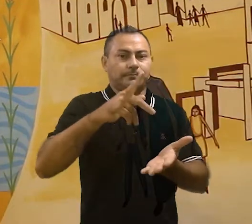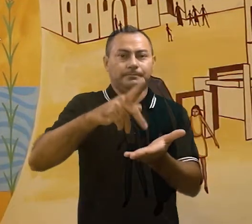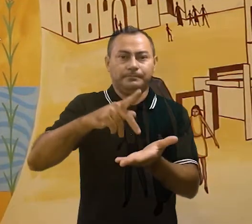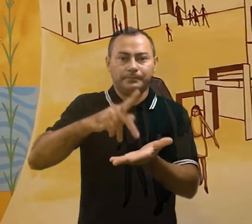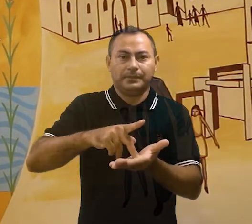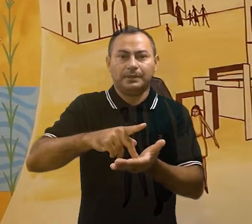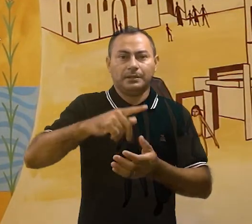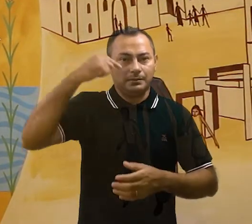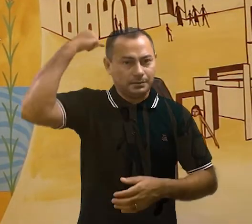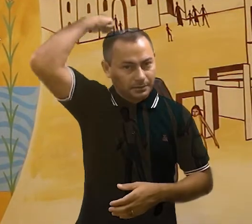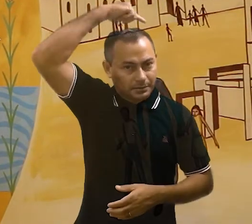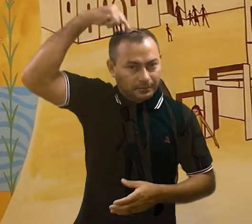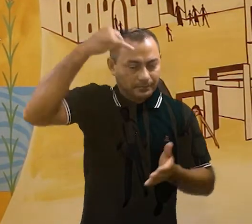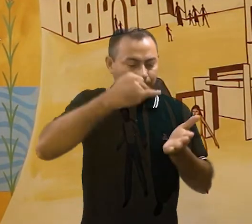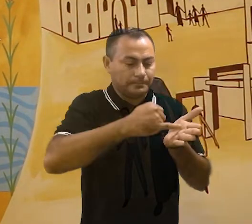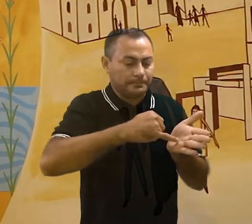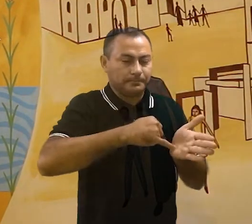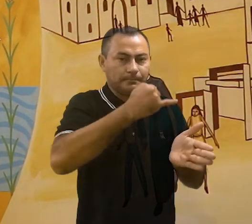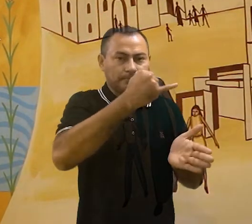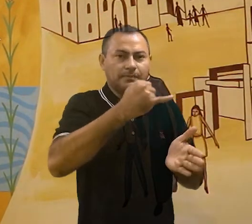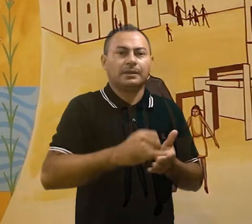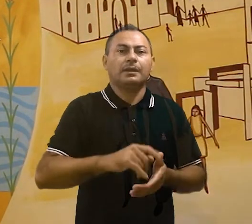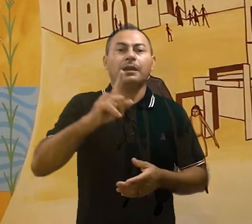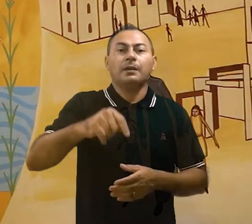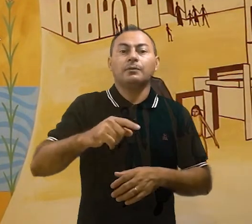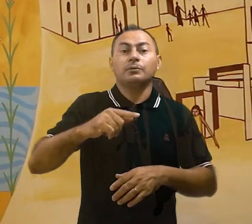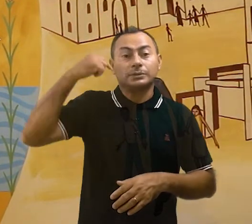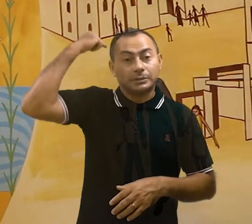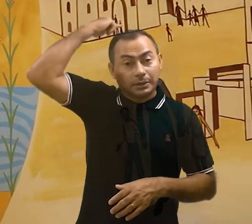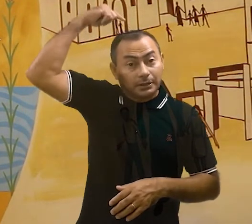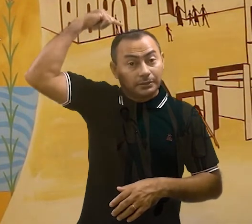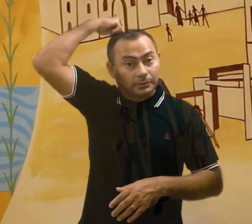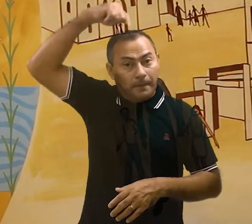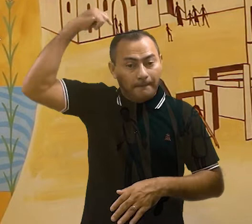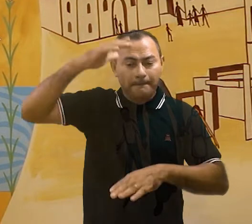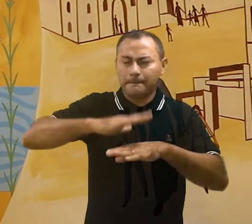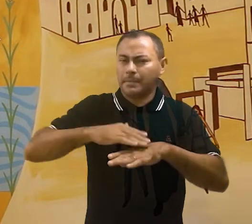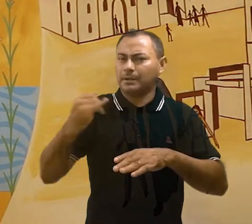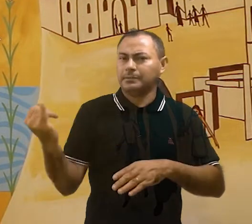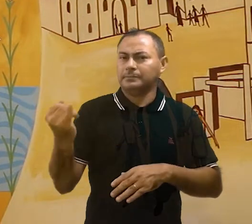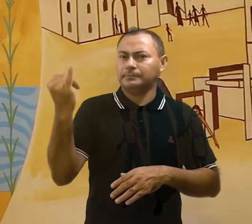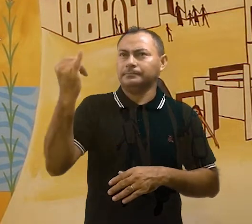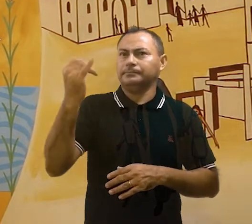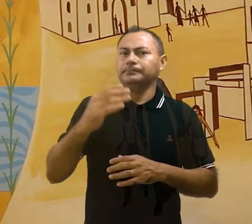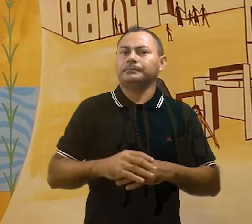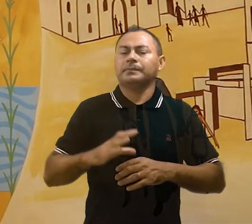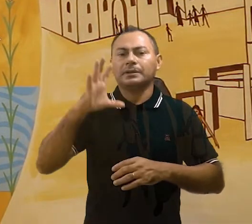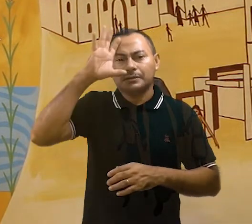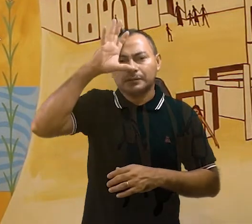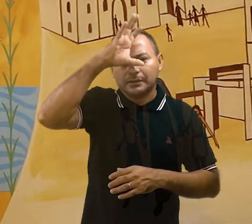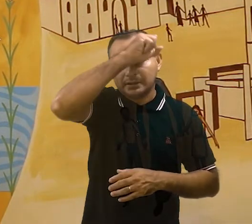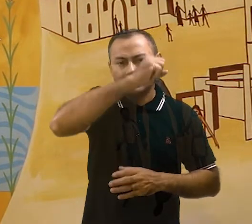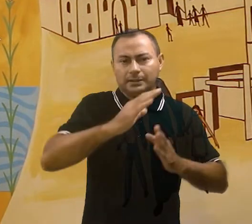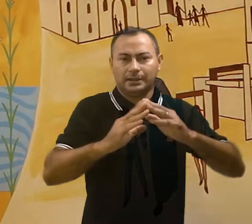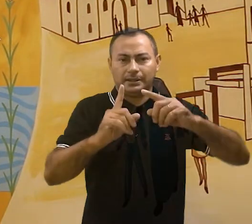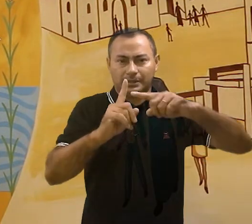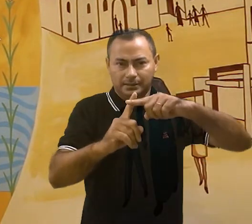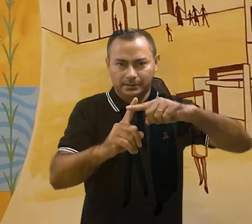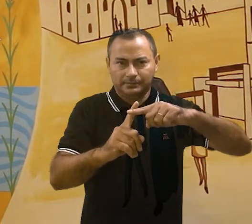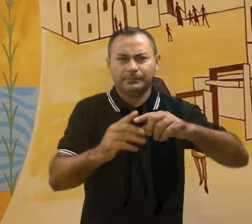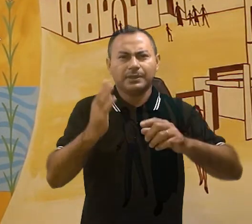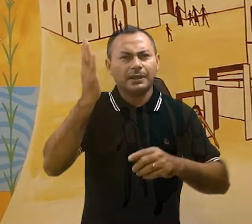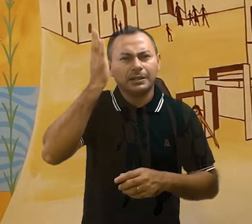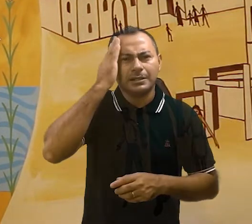Na realidade, São José é um dos santos mais marcantes na compreensão da